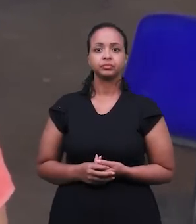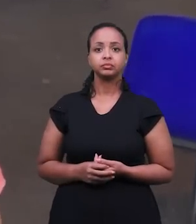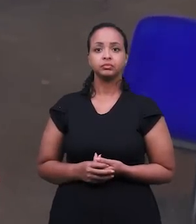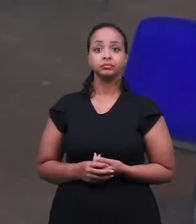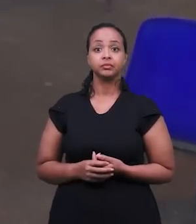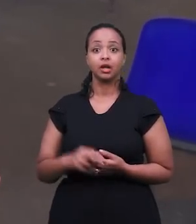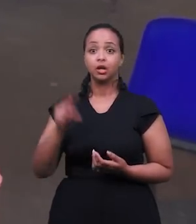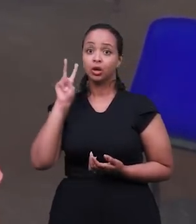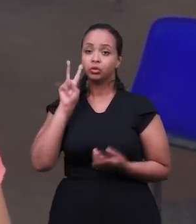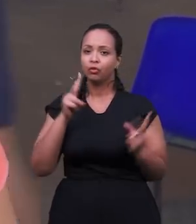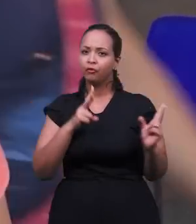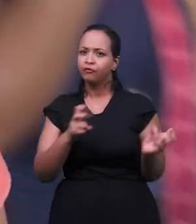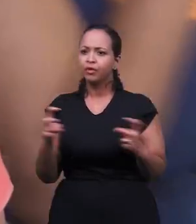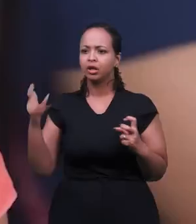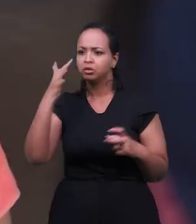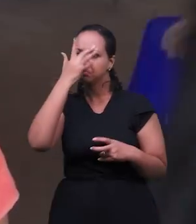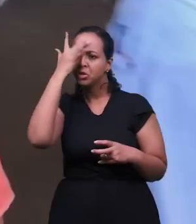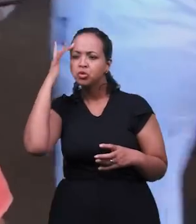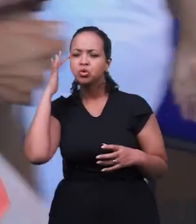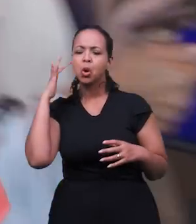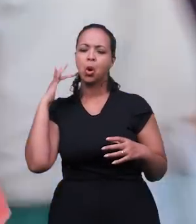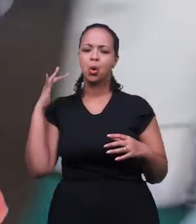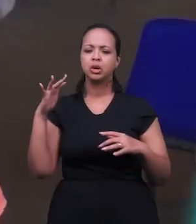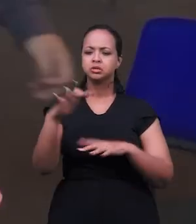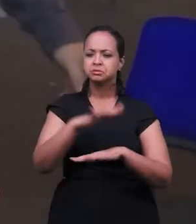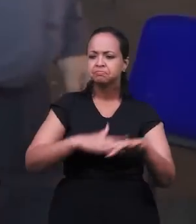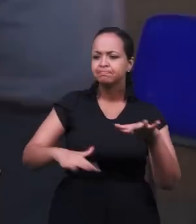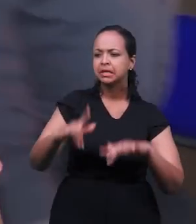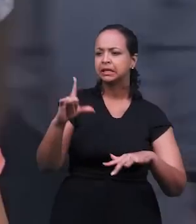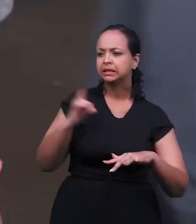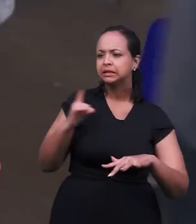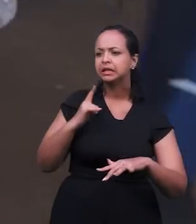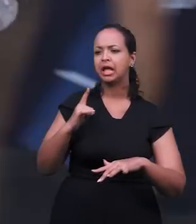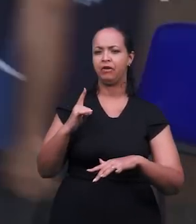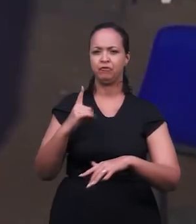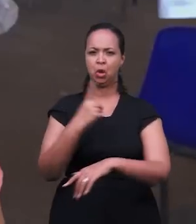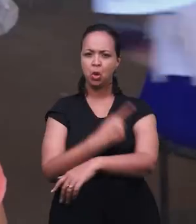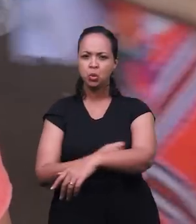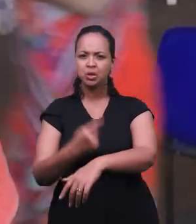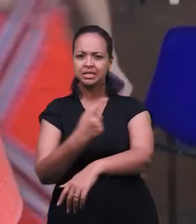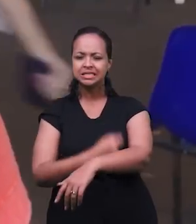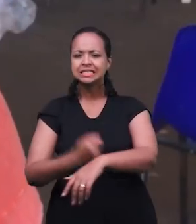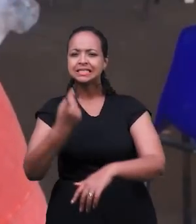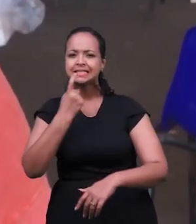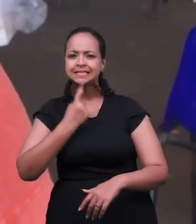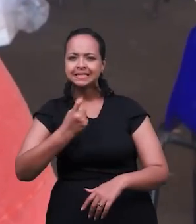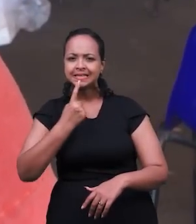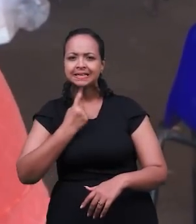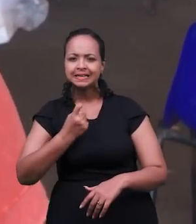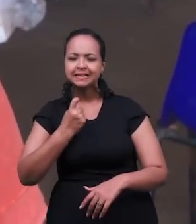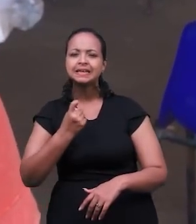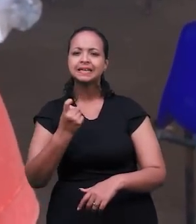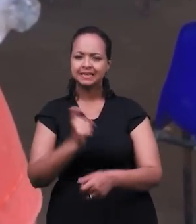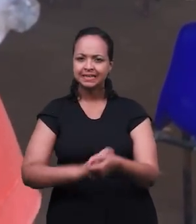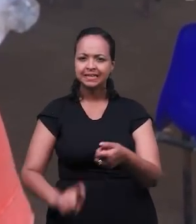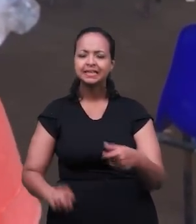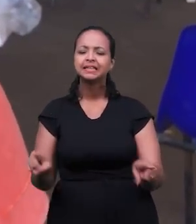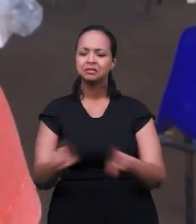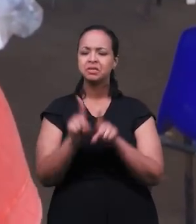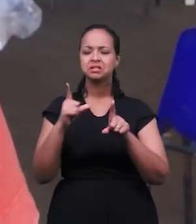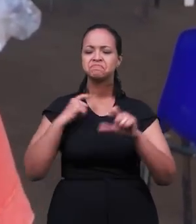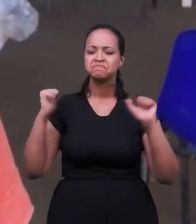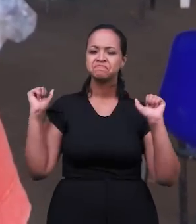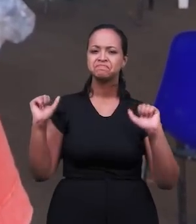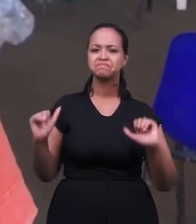e eu estou vendo aqui na movimentação das pessoas, doação de sangue, vários serviços, foi uma bênção, tem